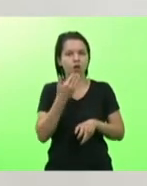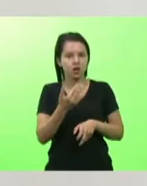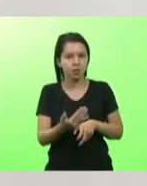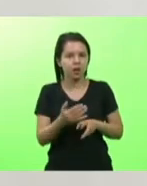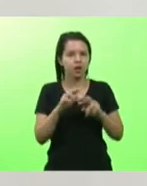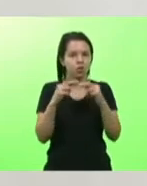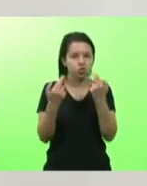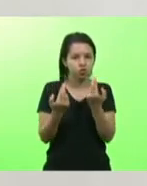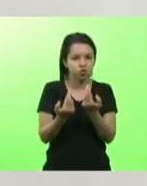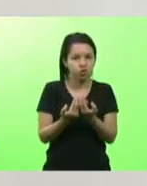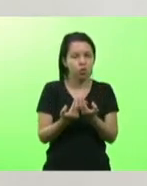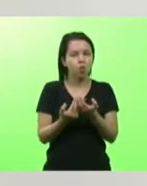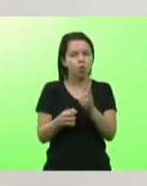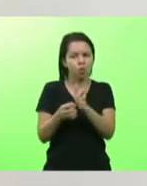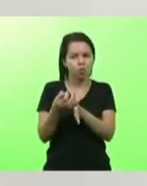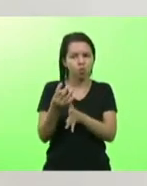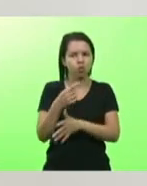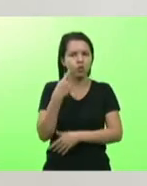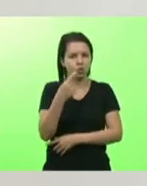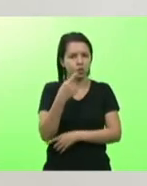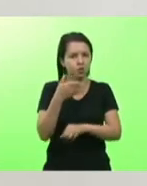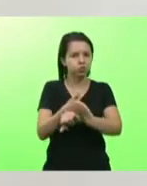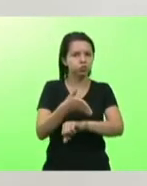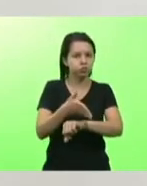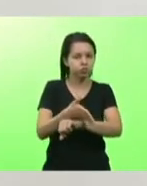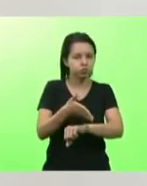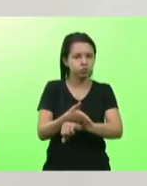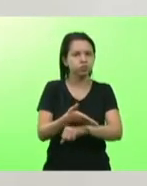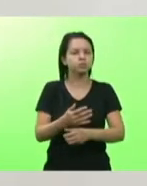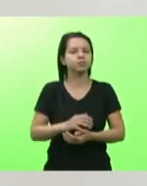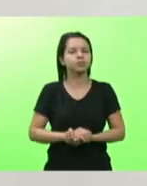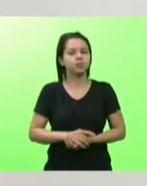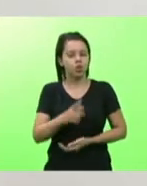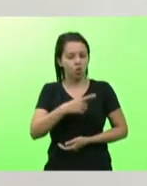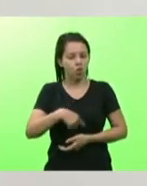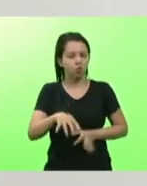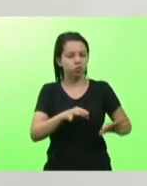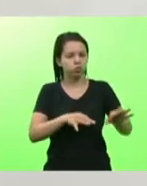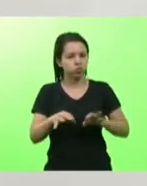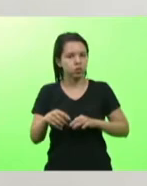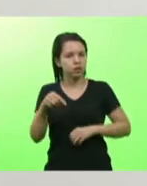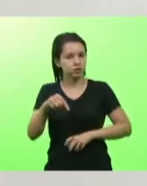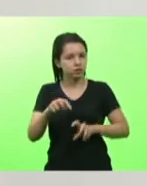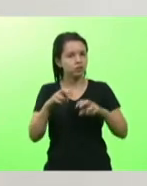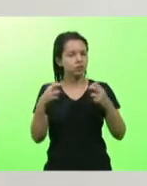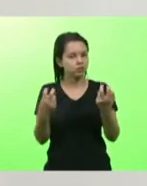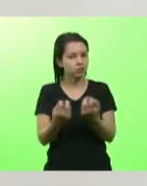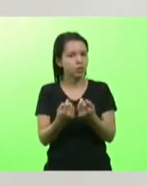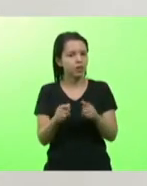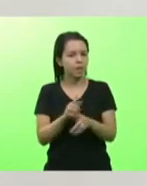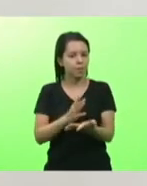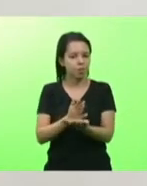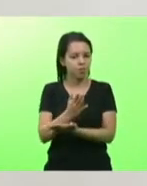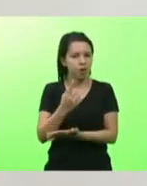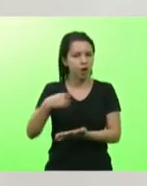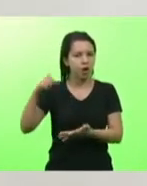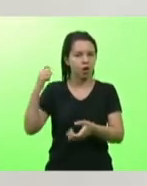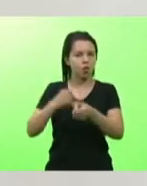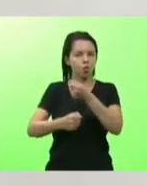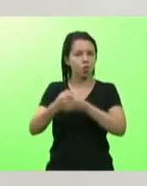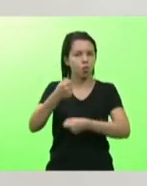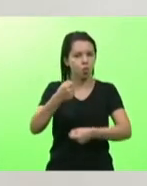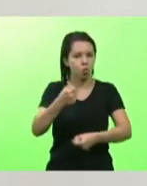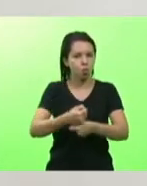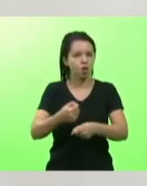diversos deputados se envolveram na causa fizemos colocamos aqui nesse parlamento aprovado no ano passado e